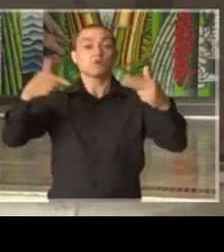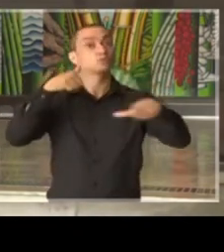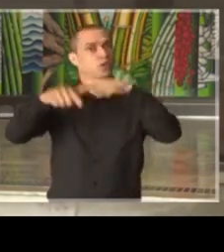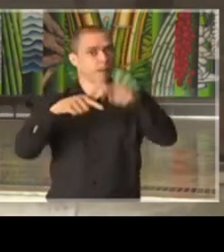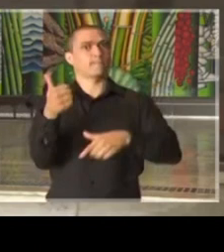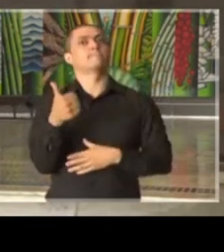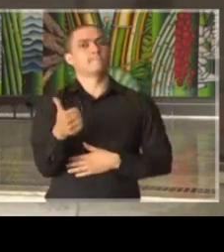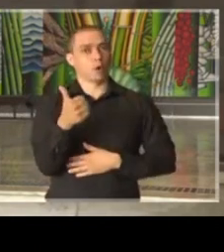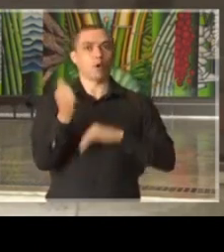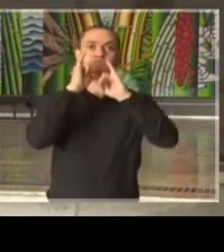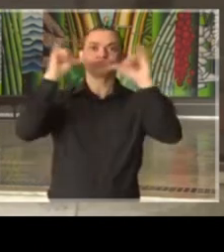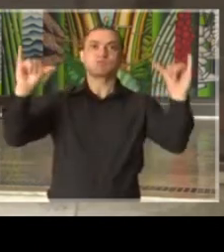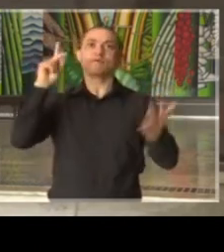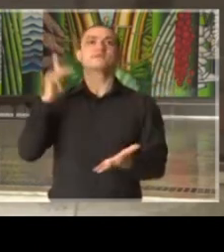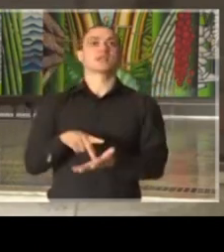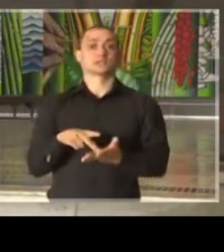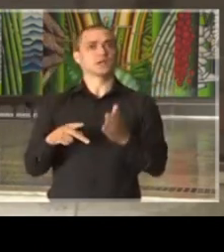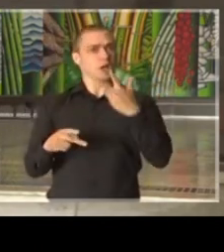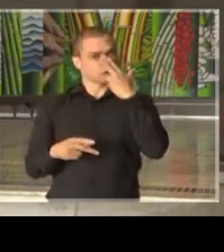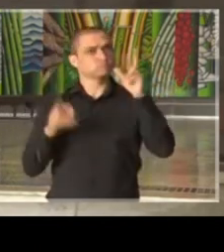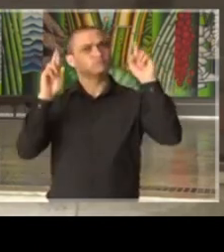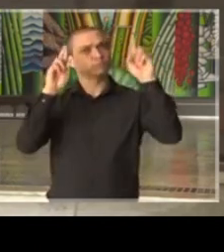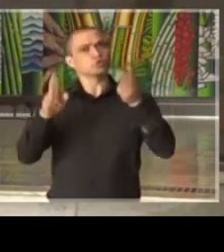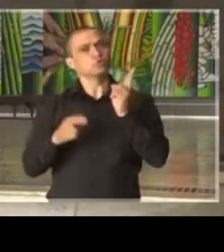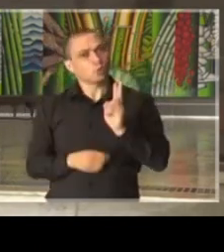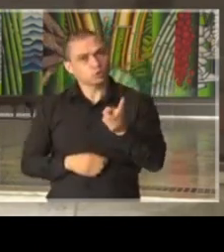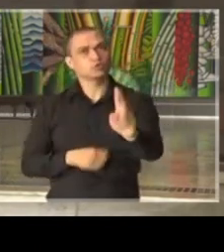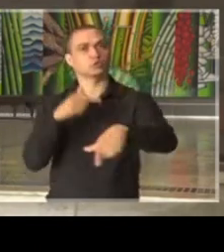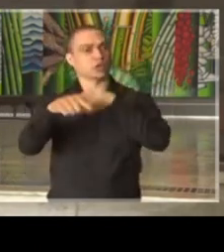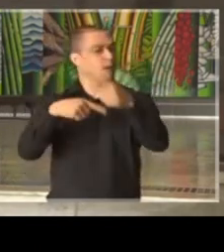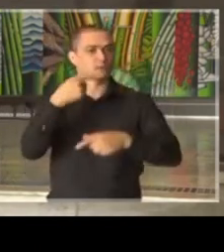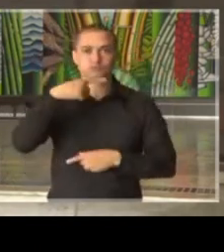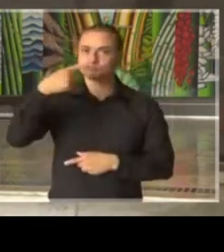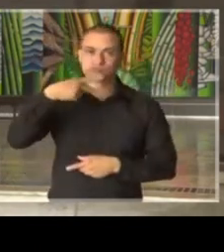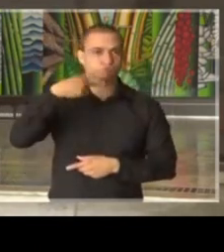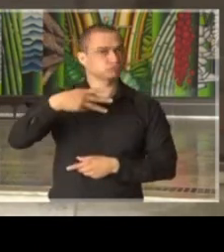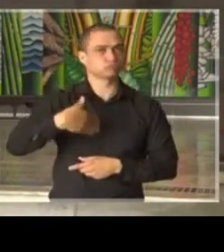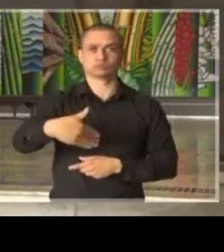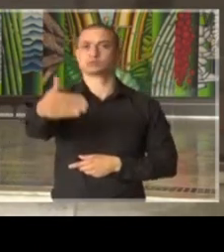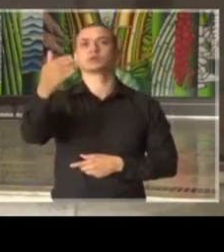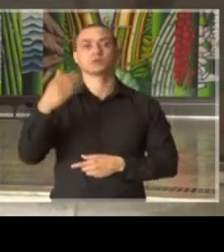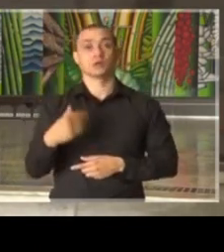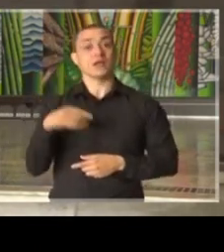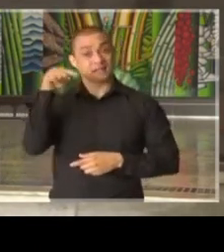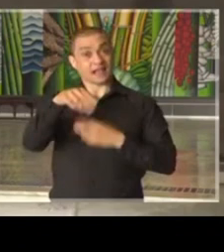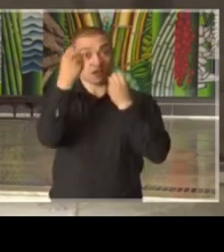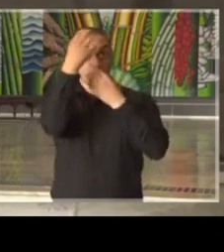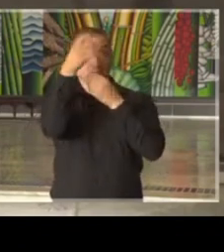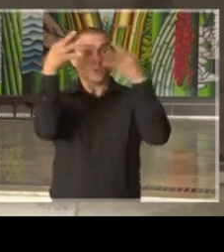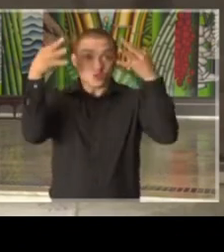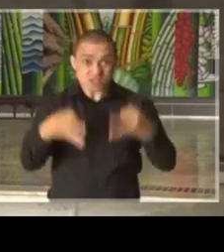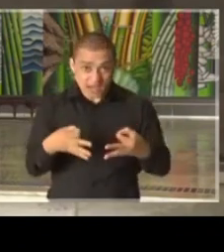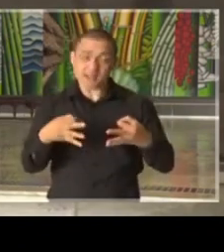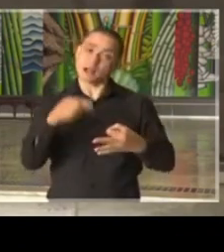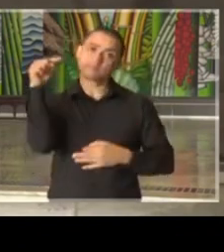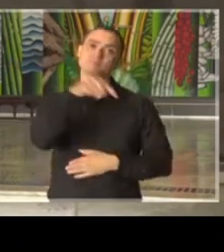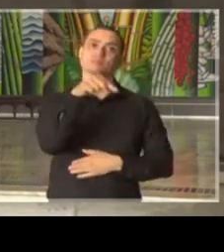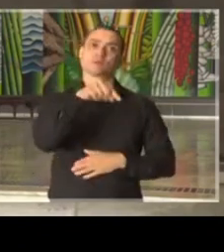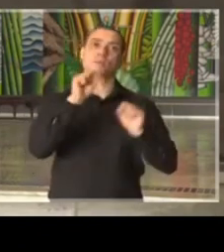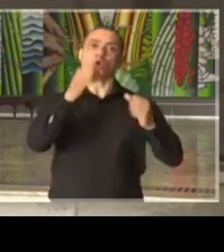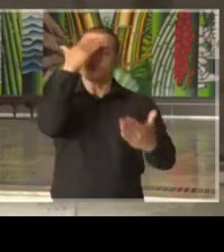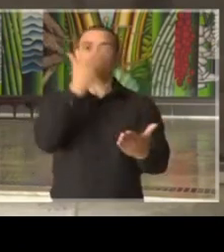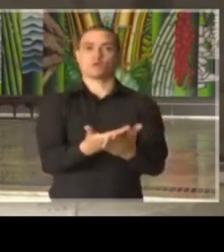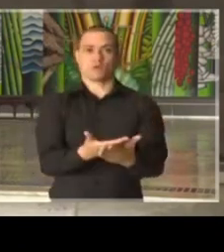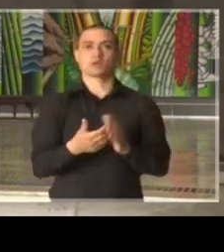ao longo desses dias e continuará a fazer ao longo das próximas semanas. Aí estão as informações mais confiáveis